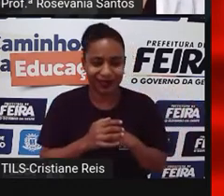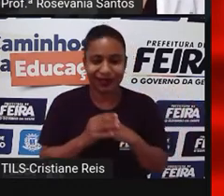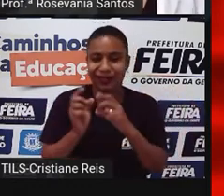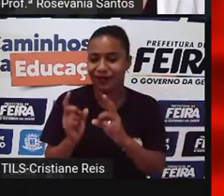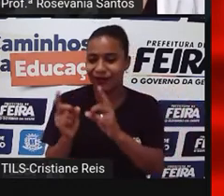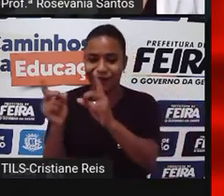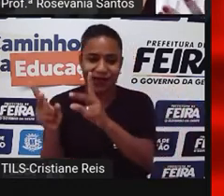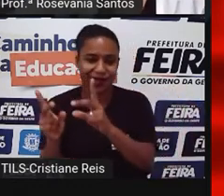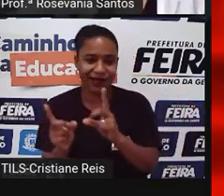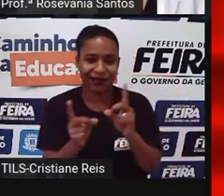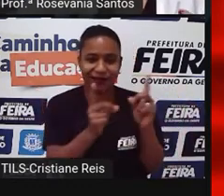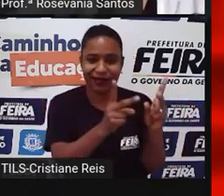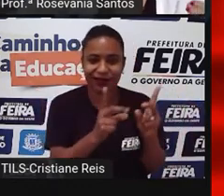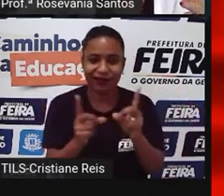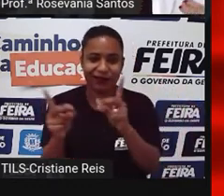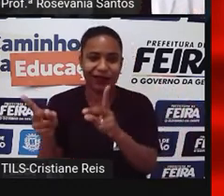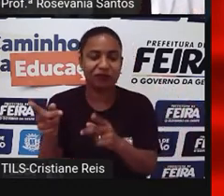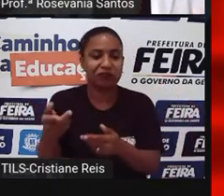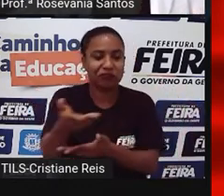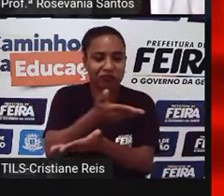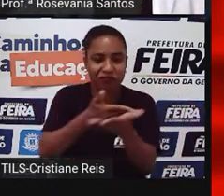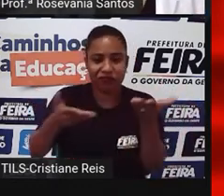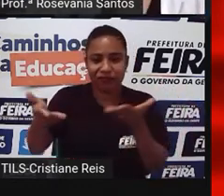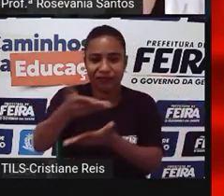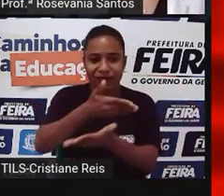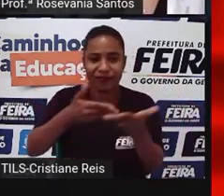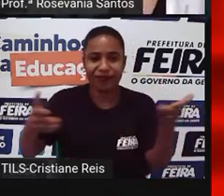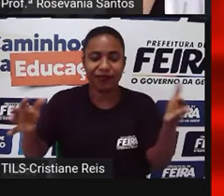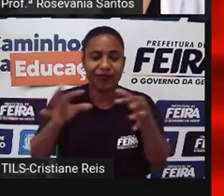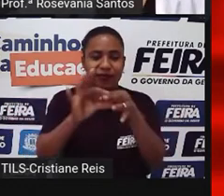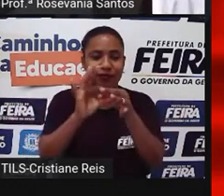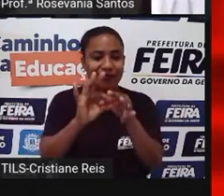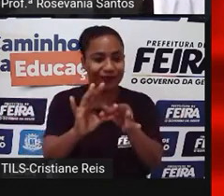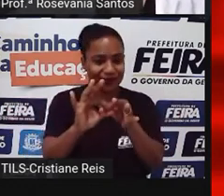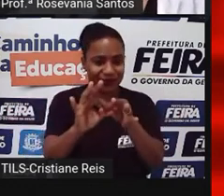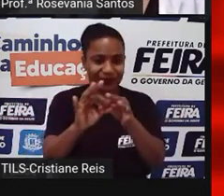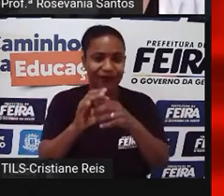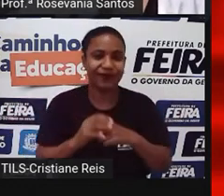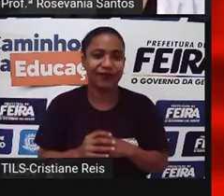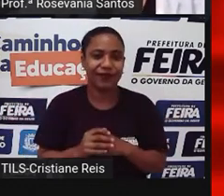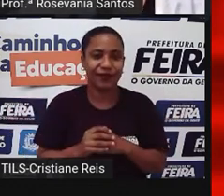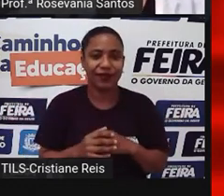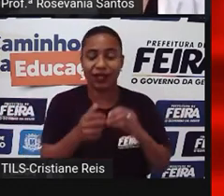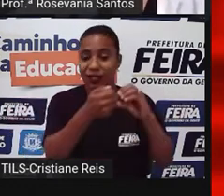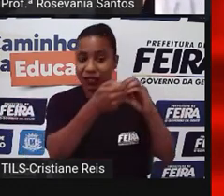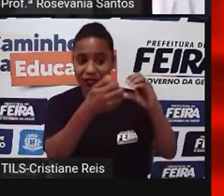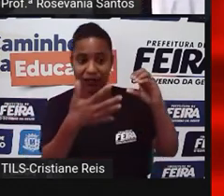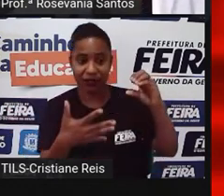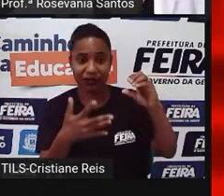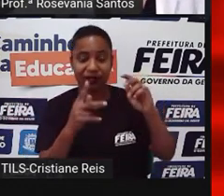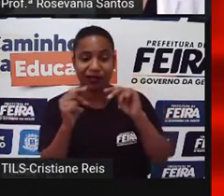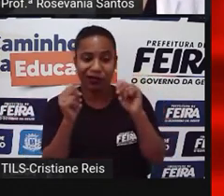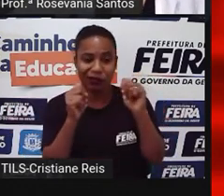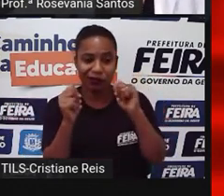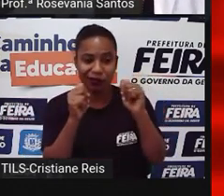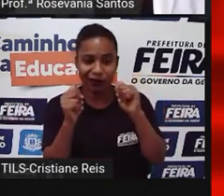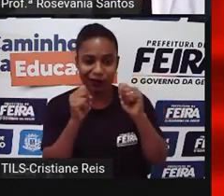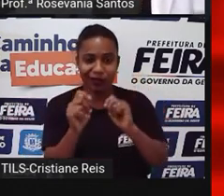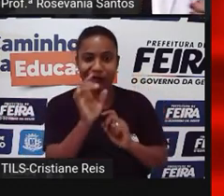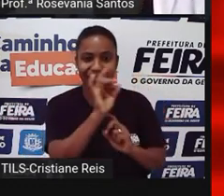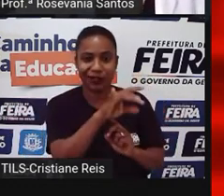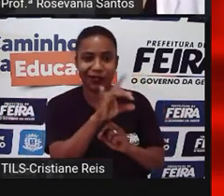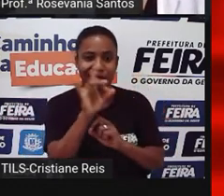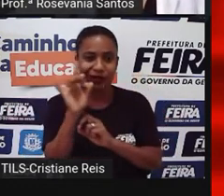tinham. Então, essa União de muito tempo, ela também gerou essas características econômicas, né. Então, foi feito um